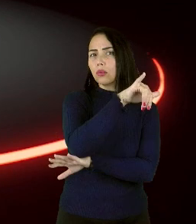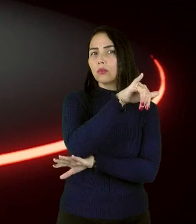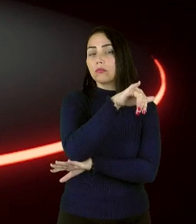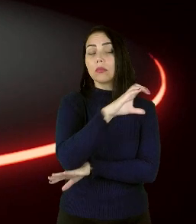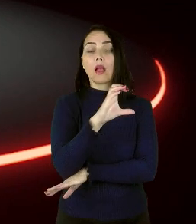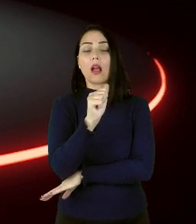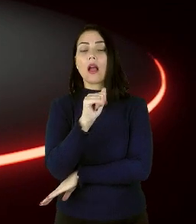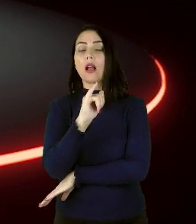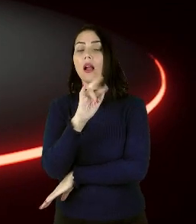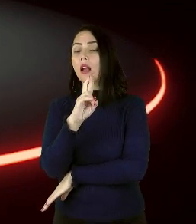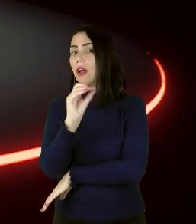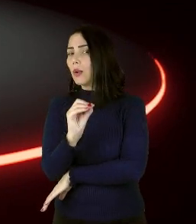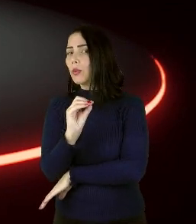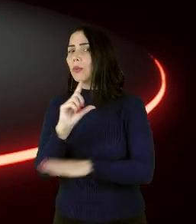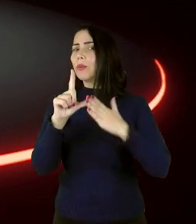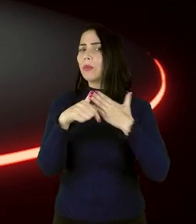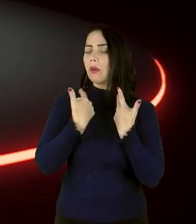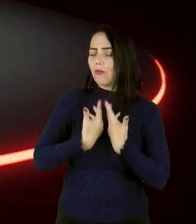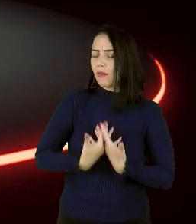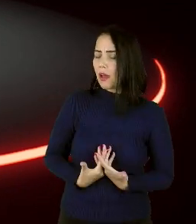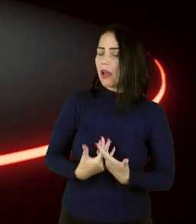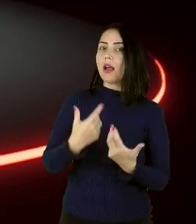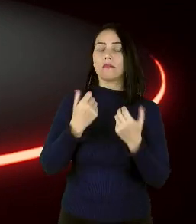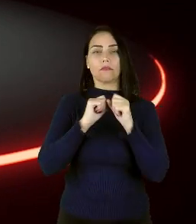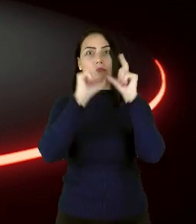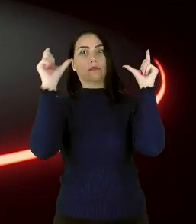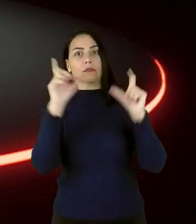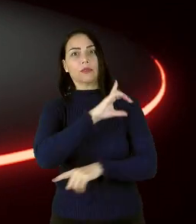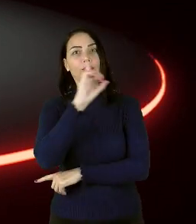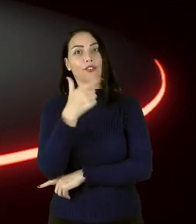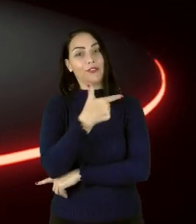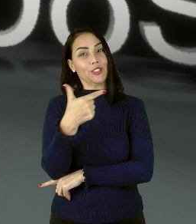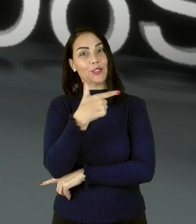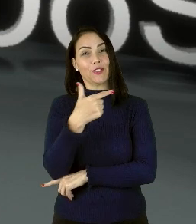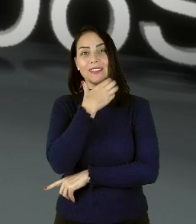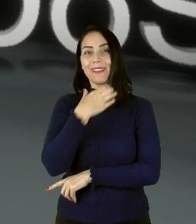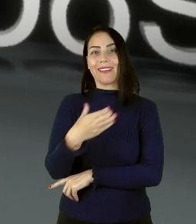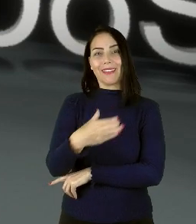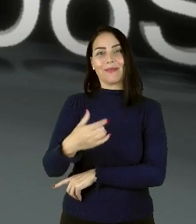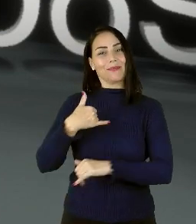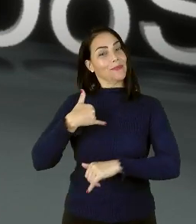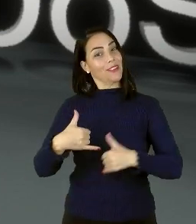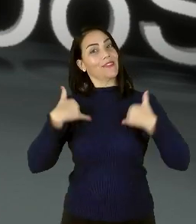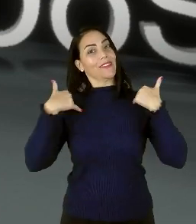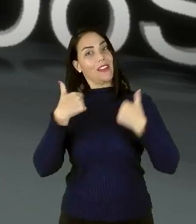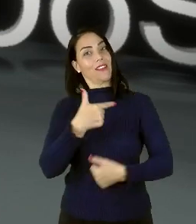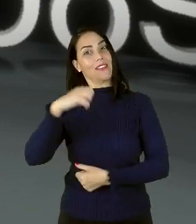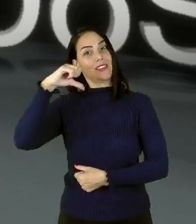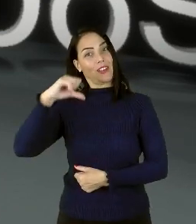Após descansar, acordo no dia 22 de dezembro, meu aniversário de 29 anos.